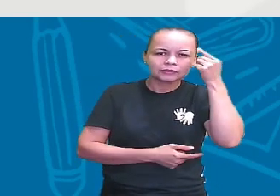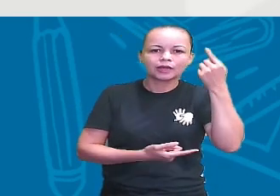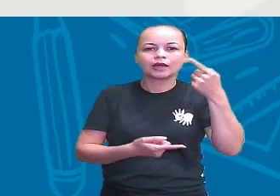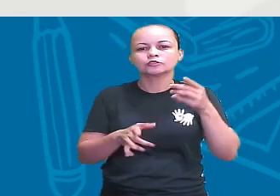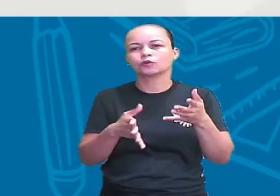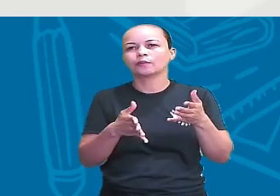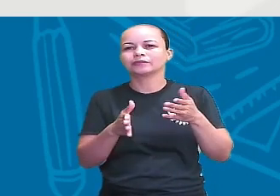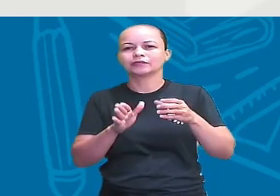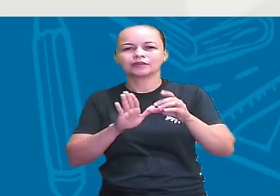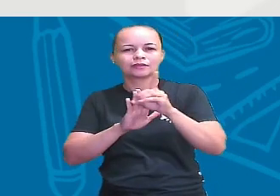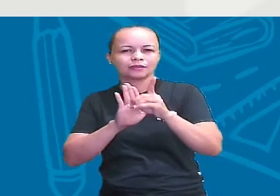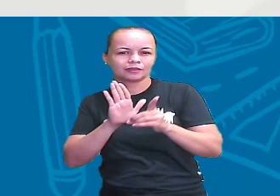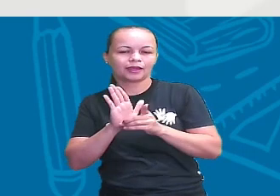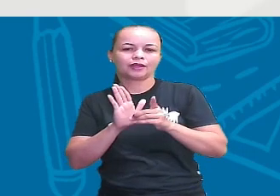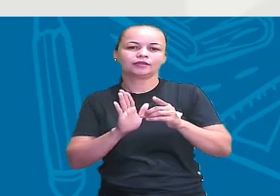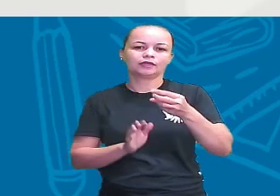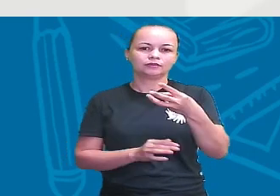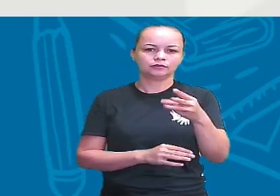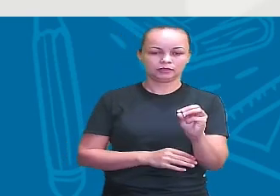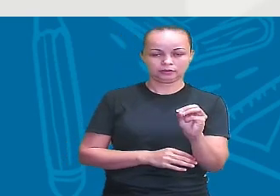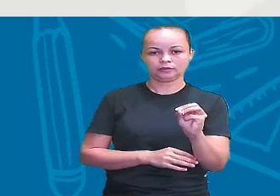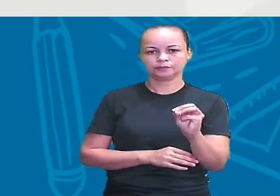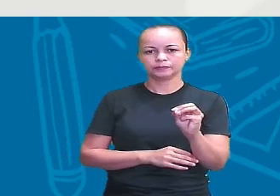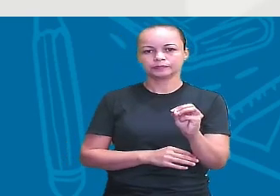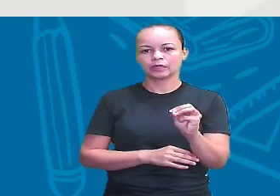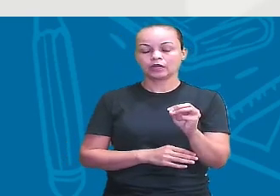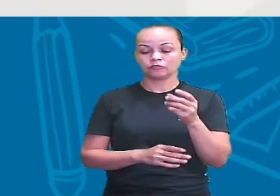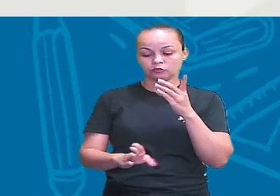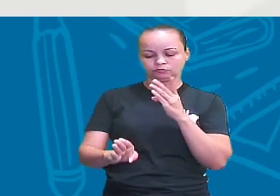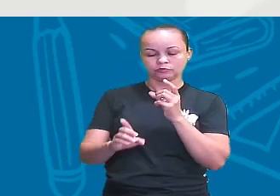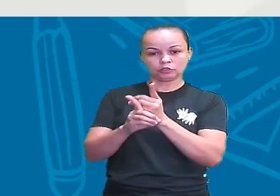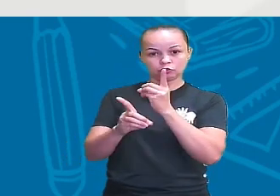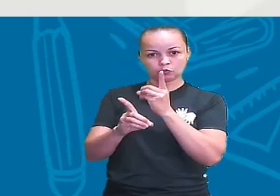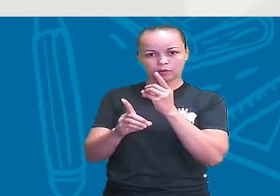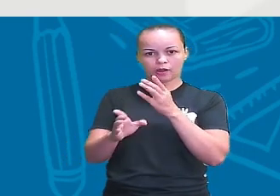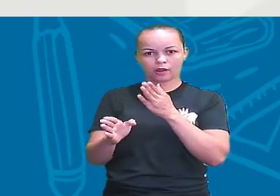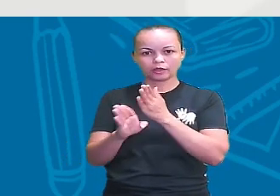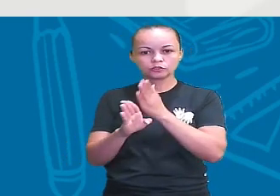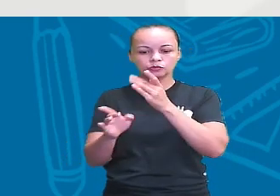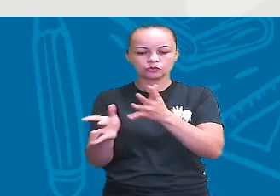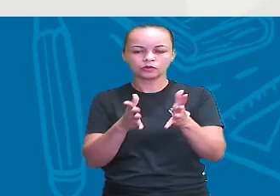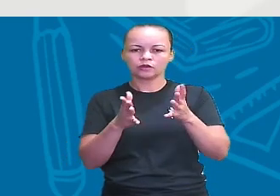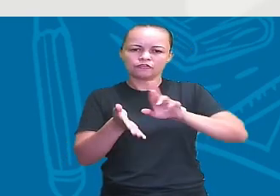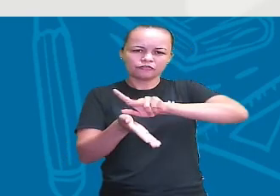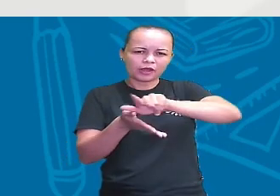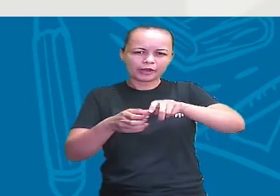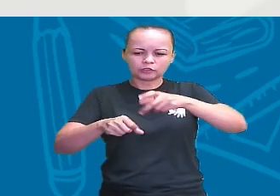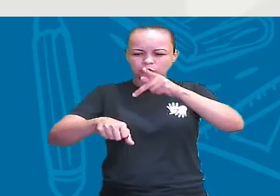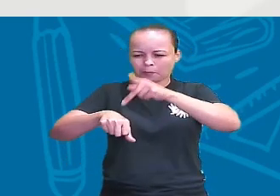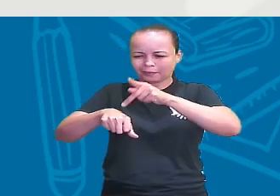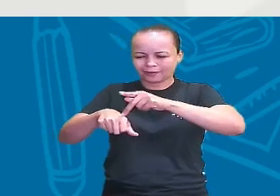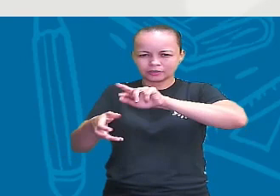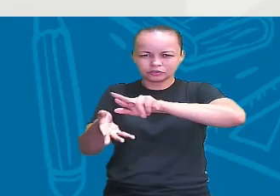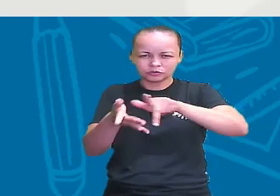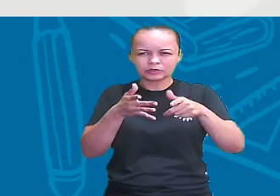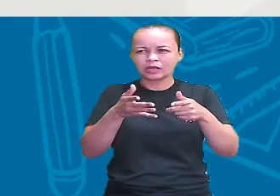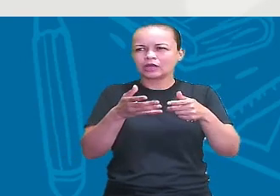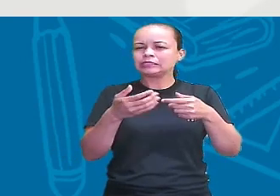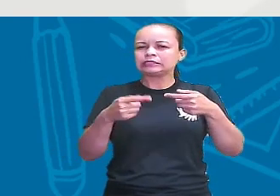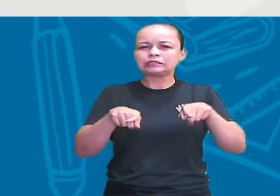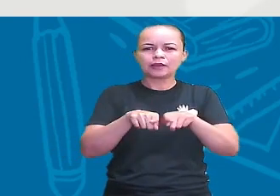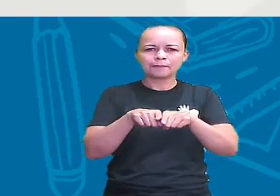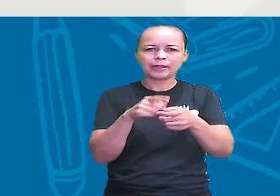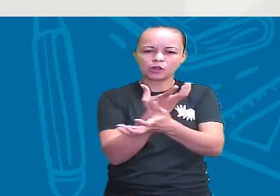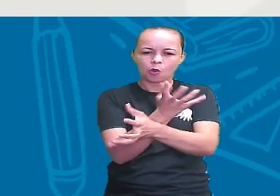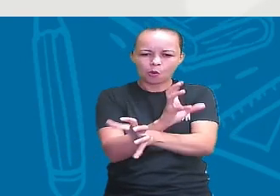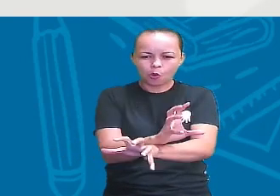da década de 30, porque lá foram descobertos vários artefatos feitos de pedras, tá? Além de ossos de mamutes